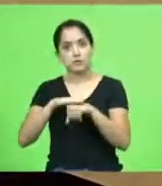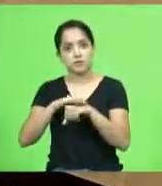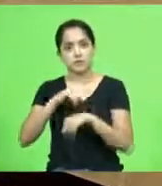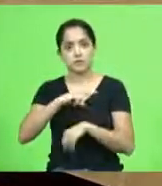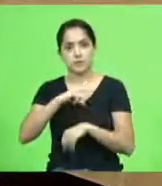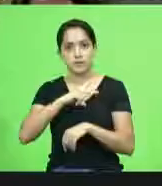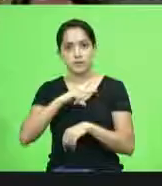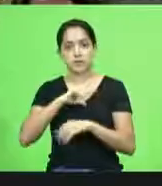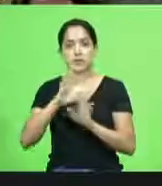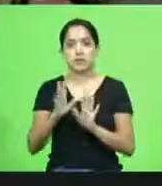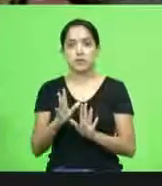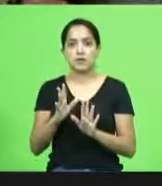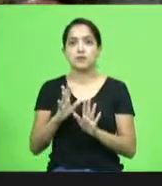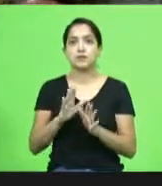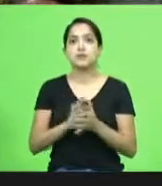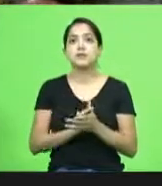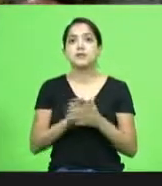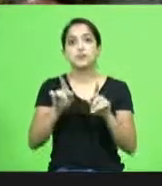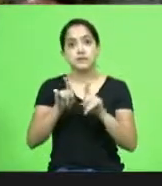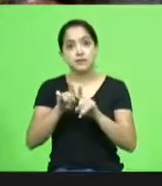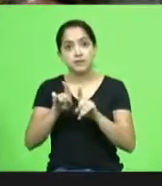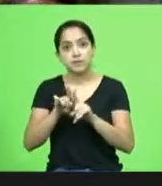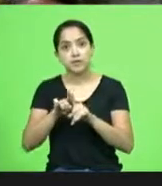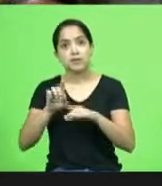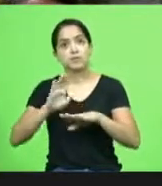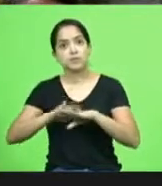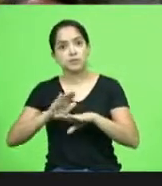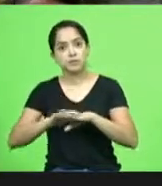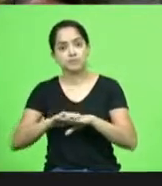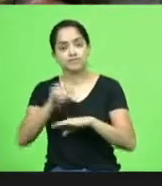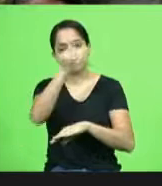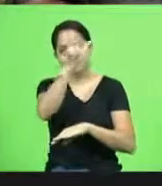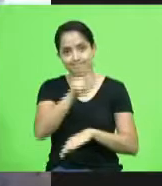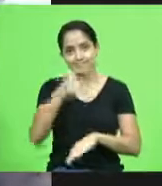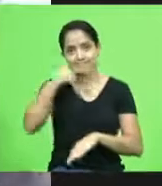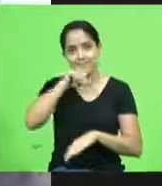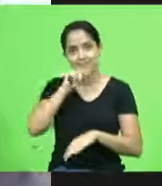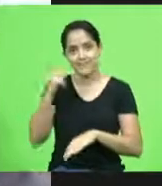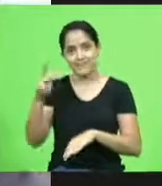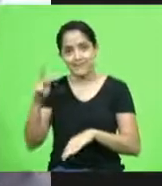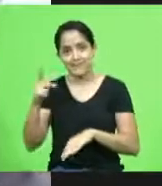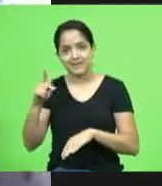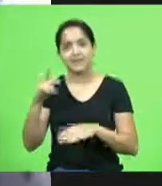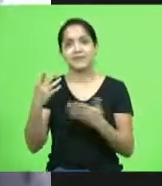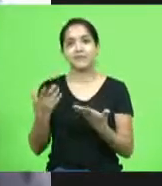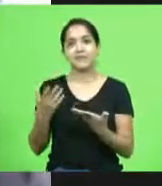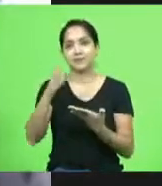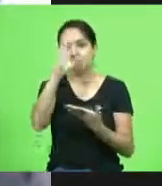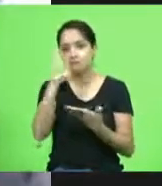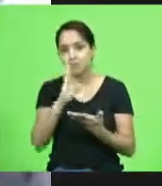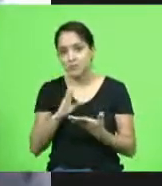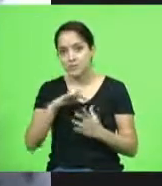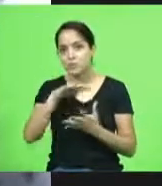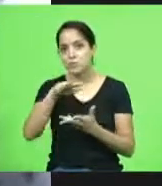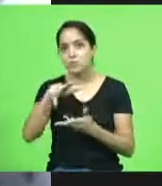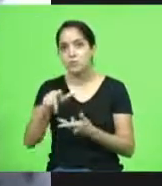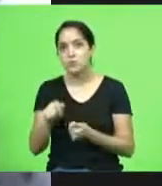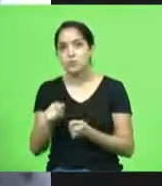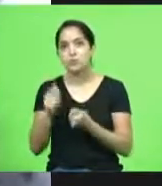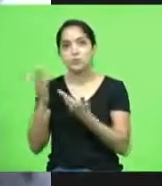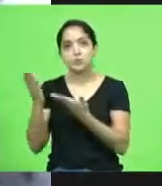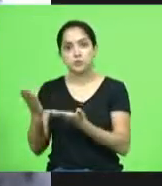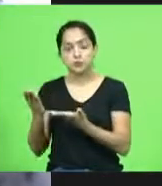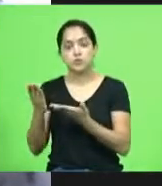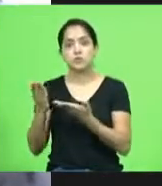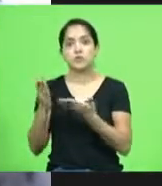de fato ratificar o protagonismo da dona Zenaide no Brasil e no mundo e o deputado foi muito